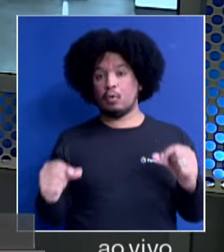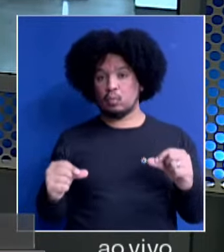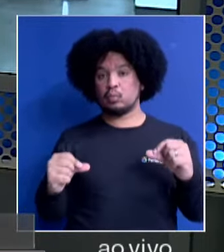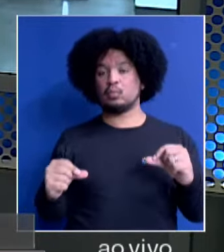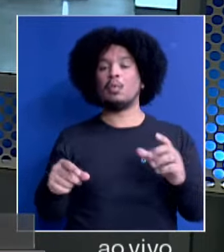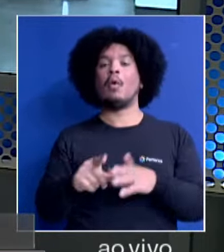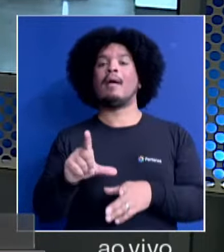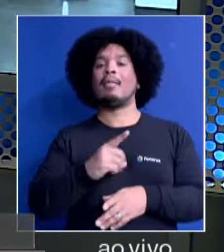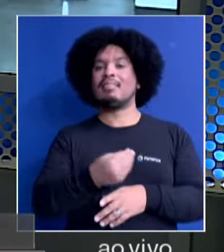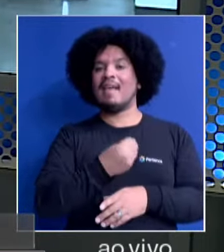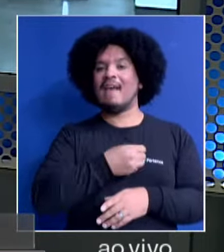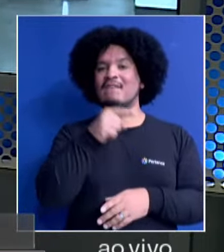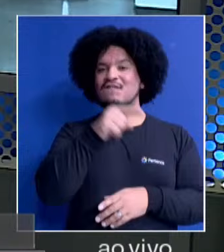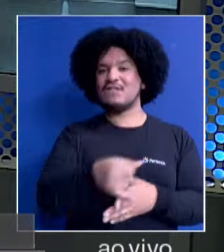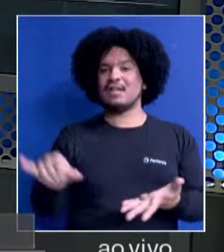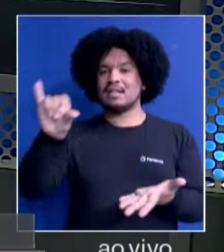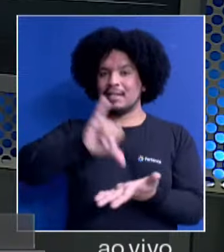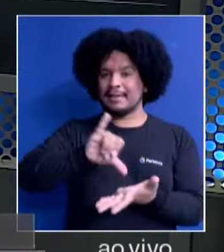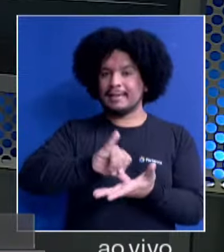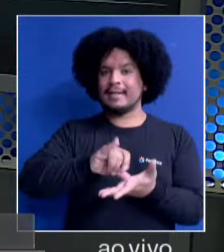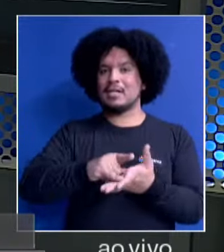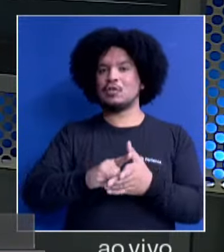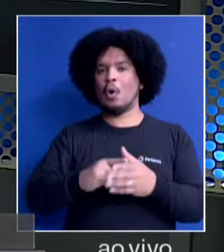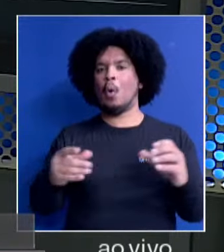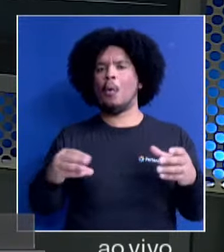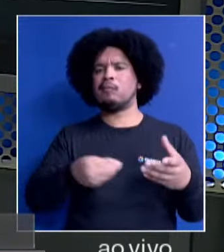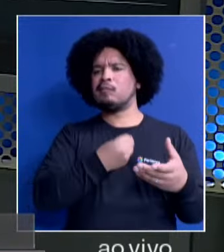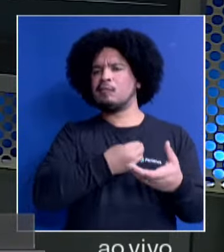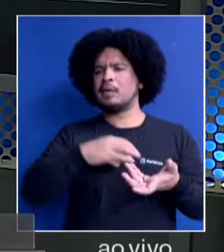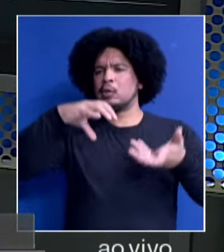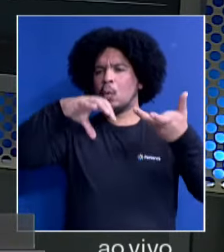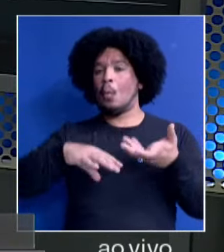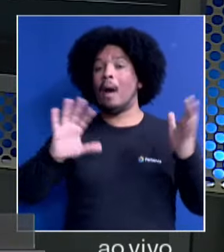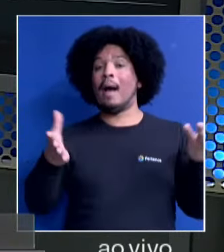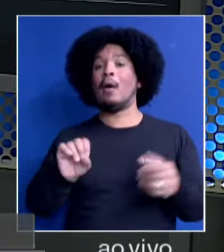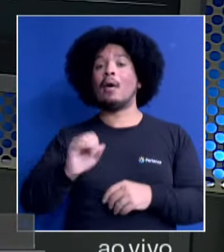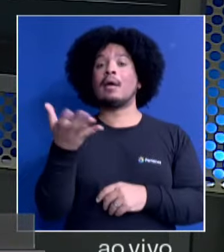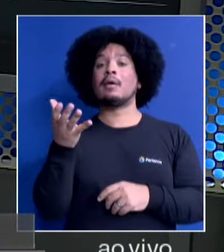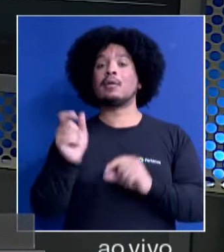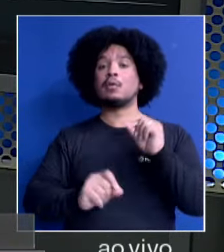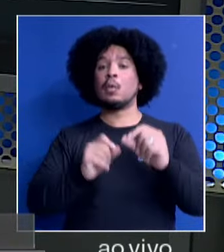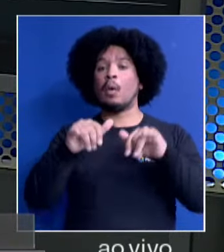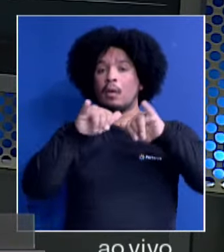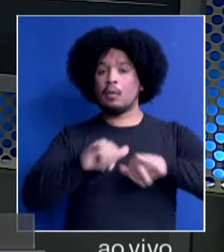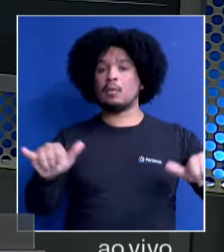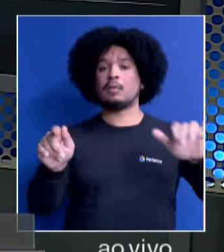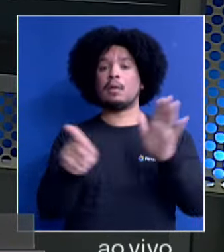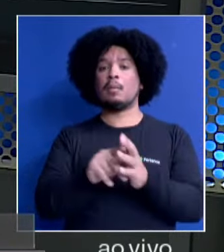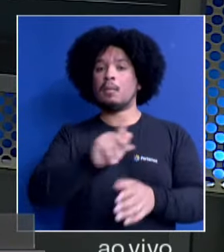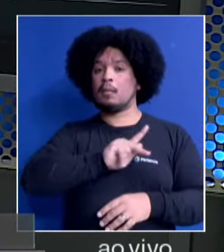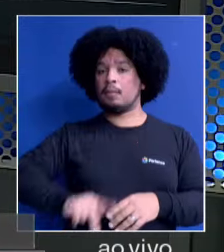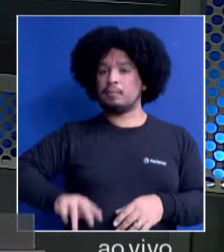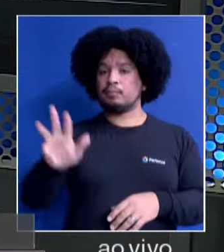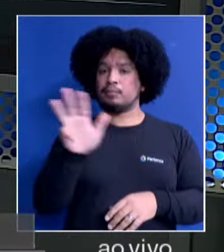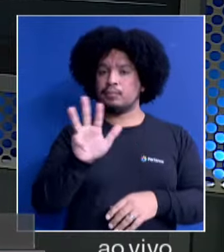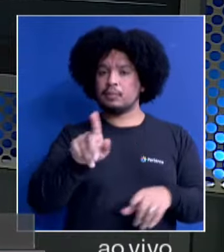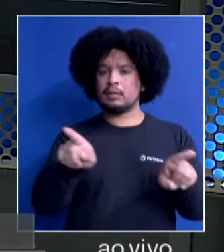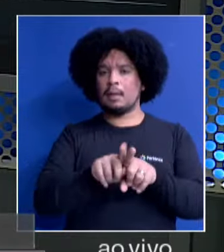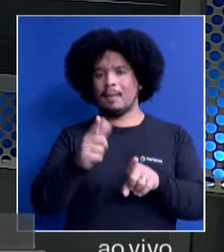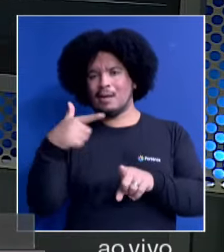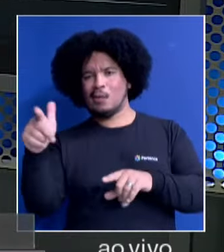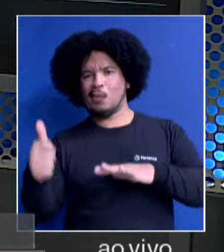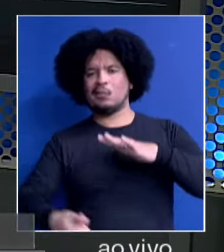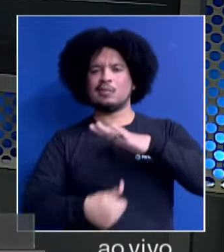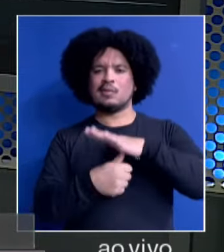está na capital federal, vivo direto do Palácio do Planalto, onde agora em pouco aconteceu o anúncio do presidente Lula e de outras